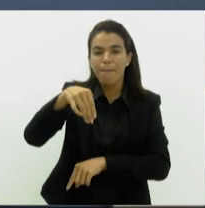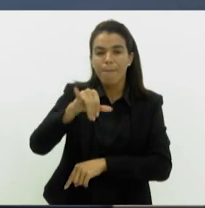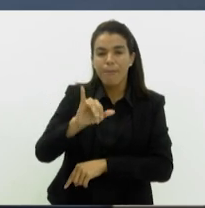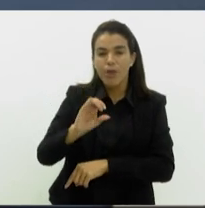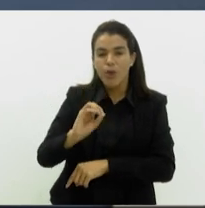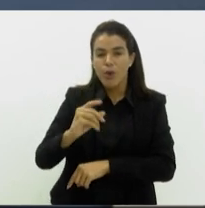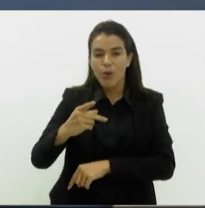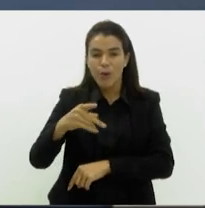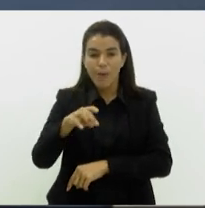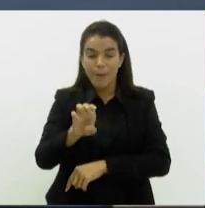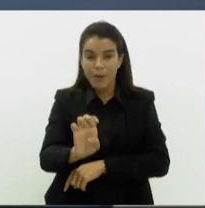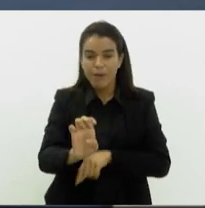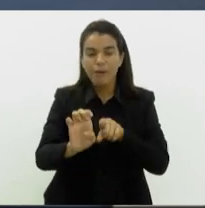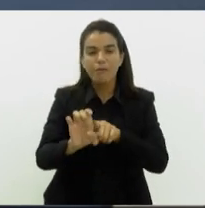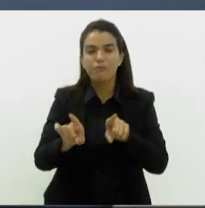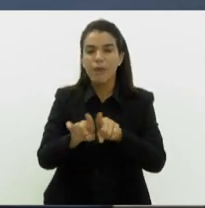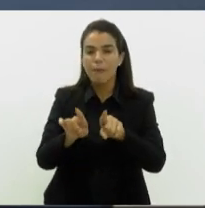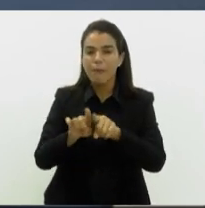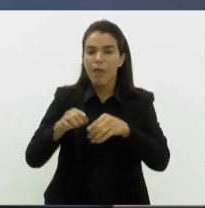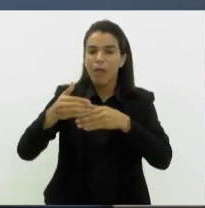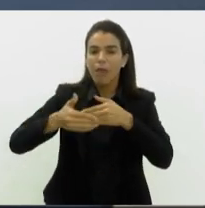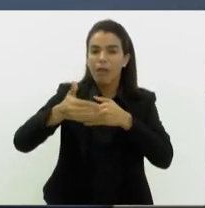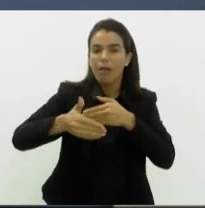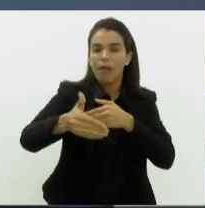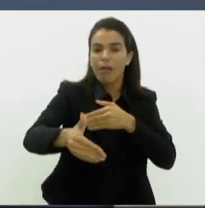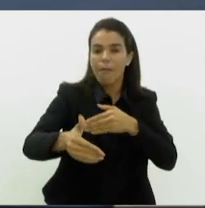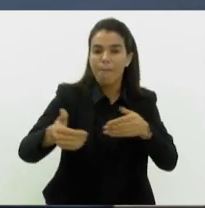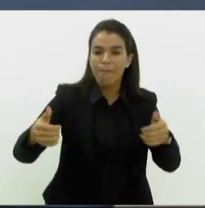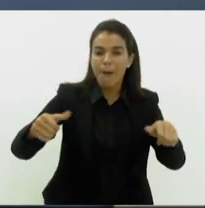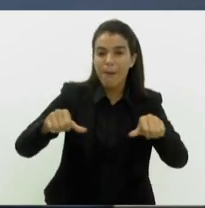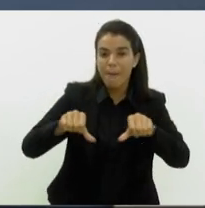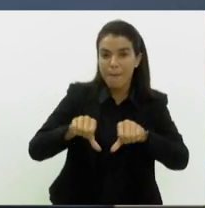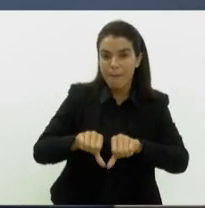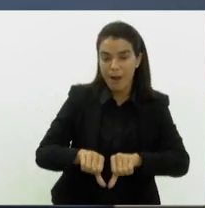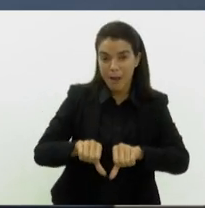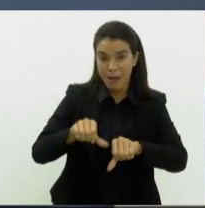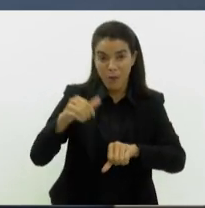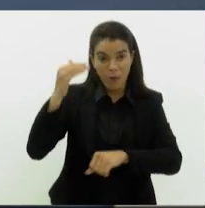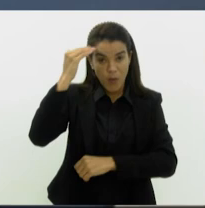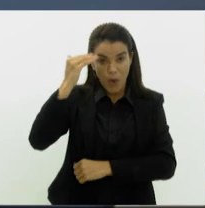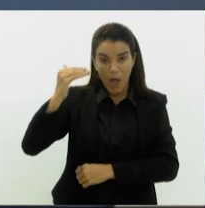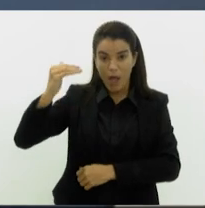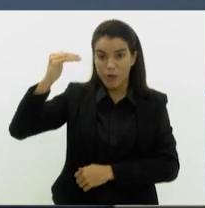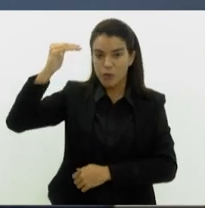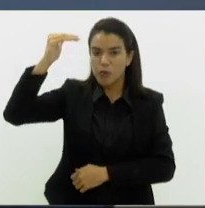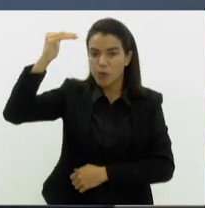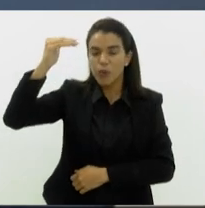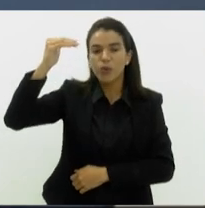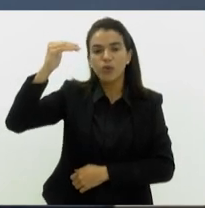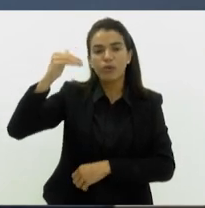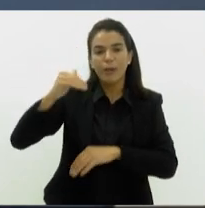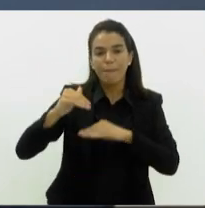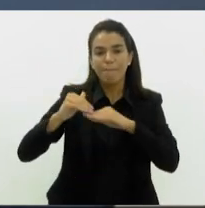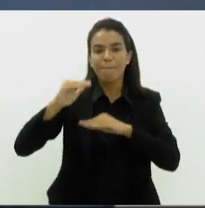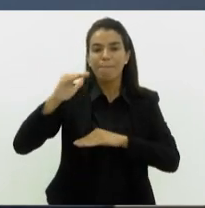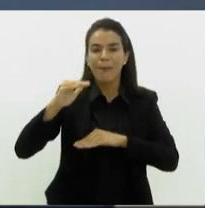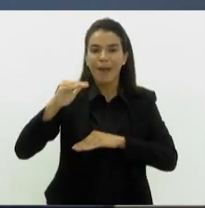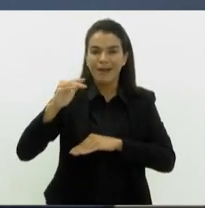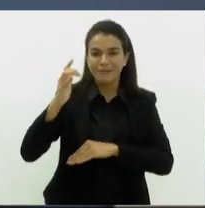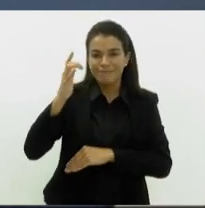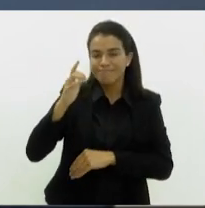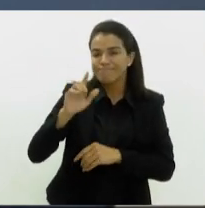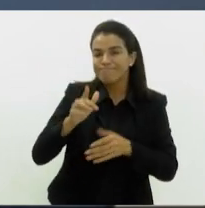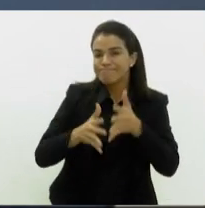agravos visuais com o passar do tempo. Então os adultos miopes, eles têm maior predisposição a fazer